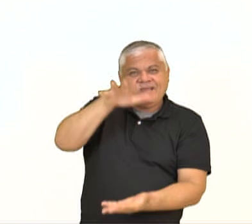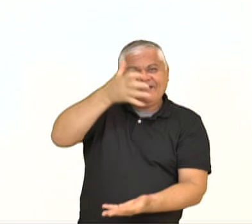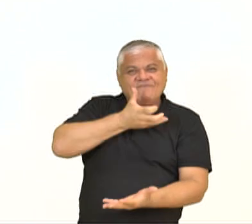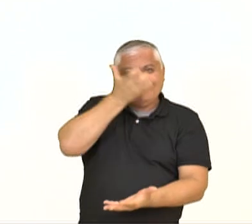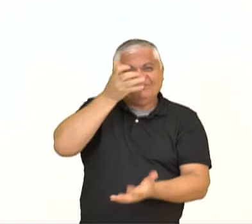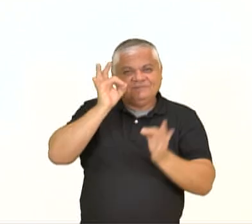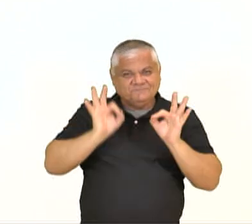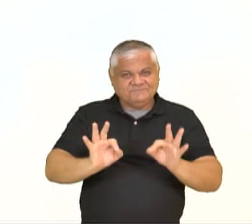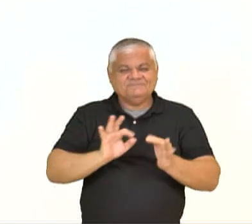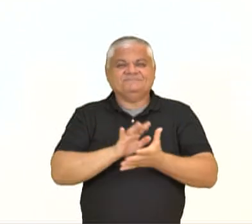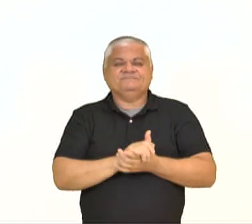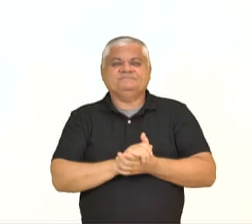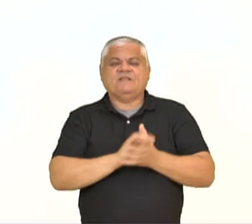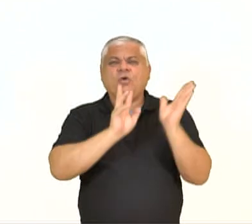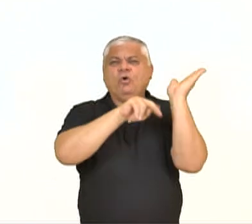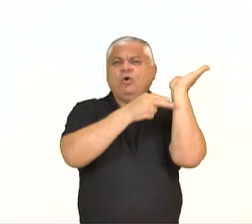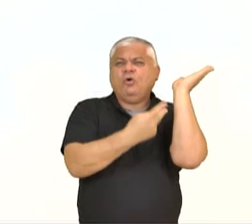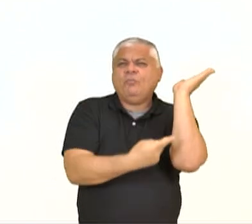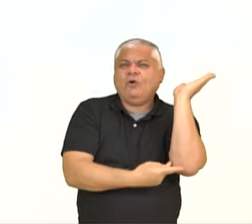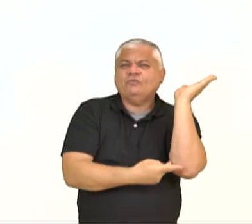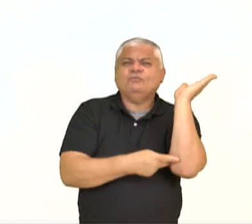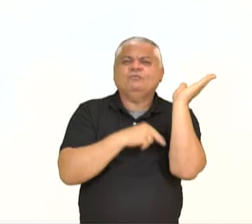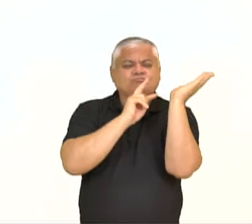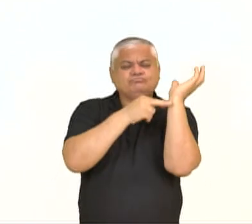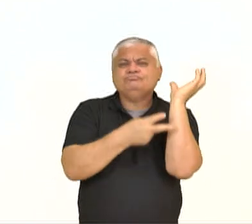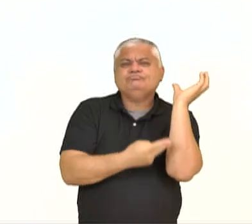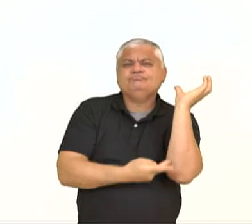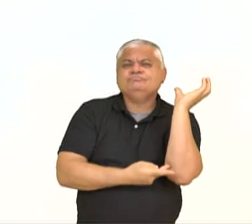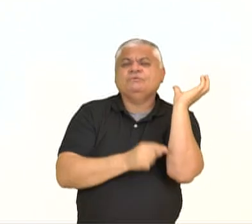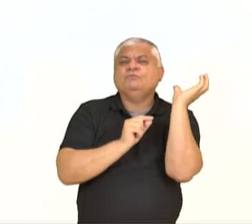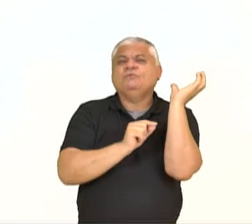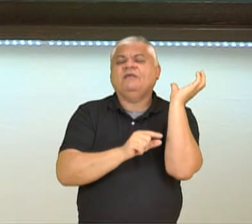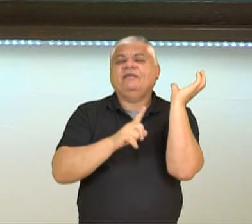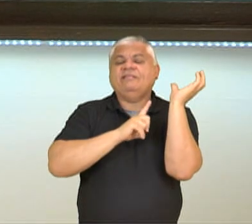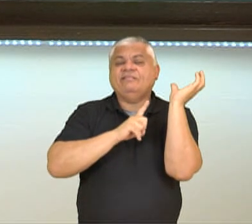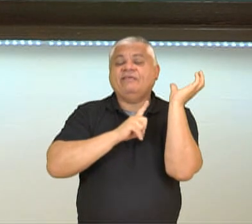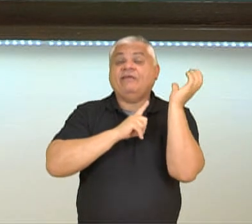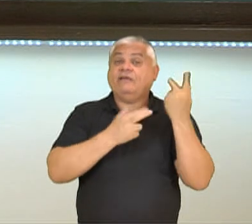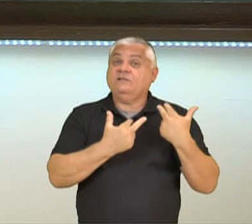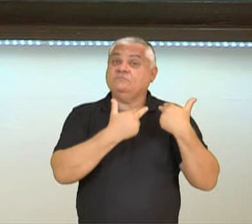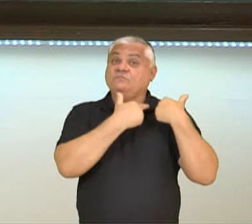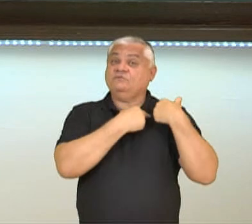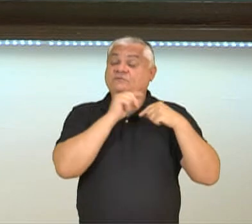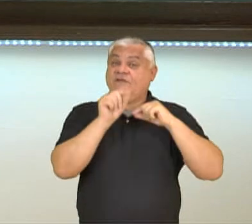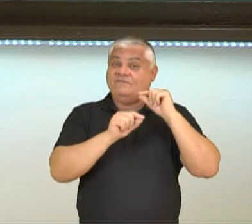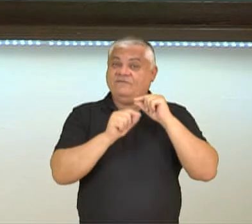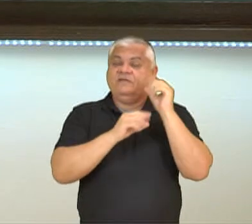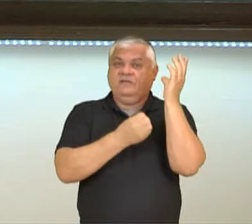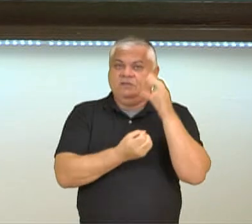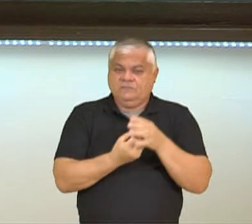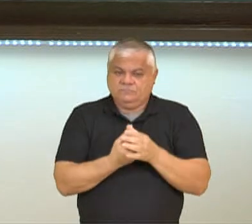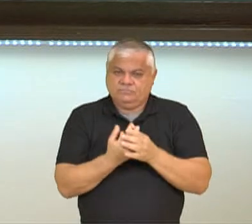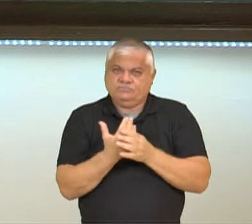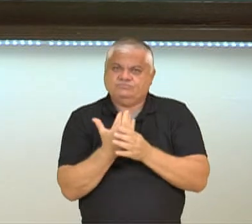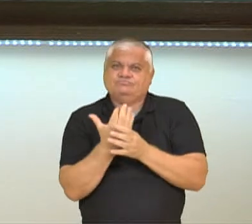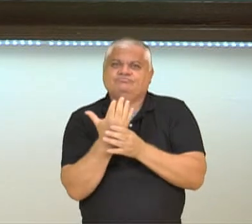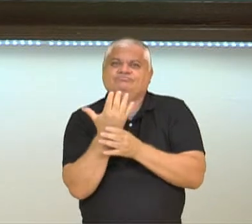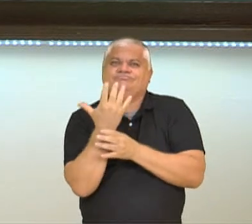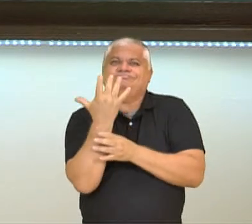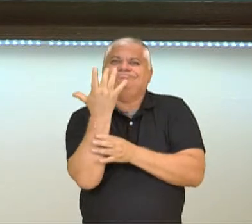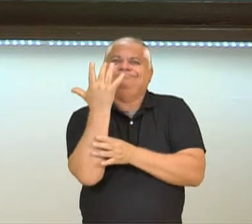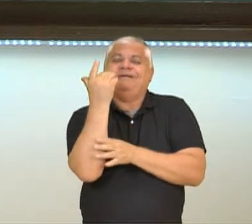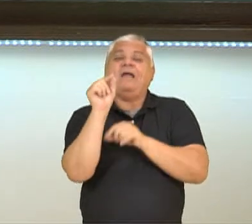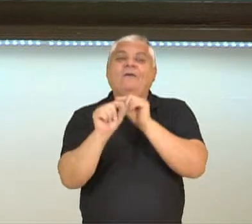Sobre os hormônios vegetais, então, os hormônios que são responsáveis pelo crescimento da planta são